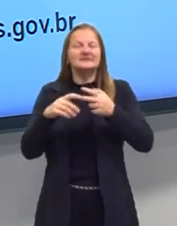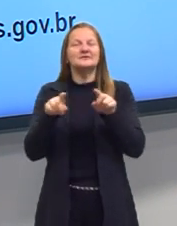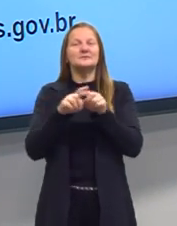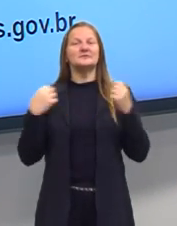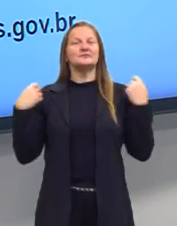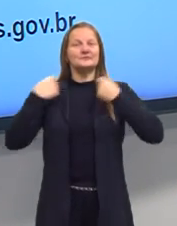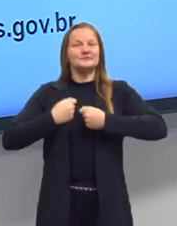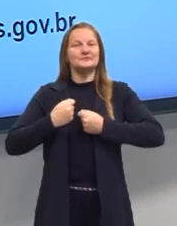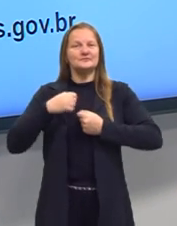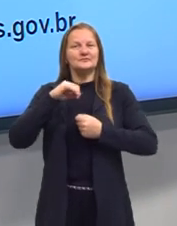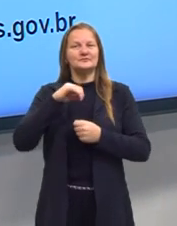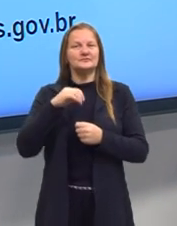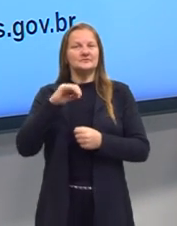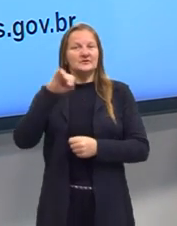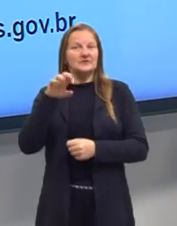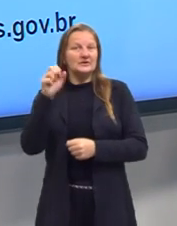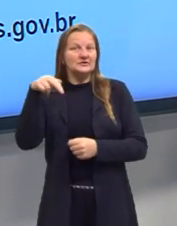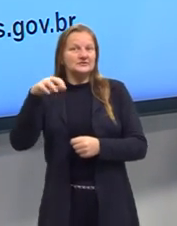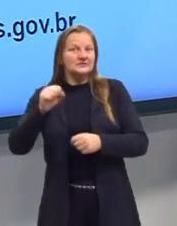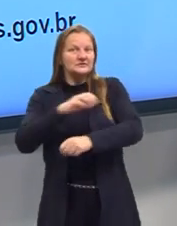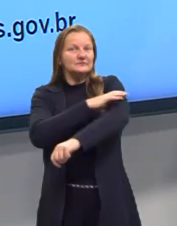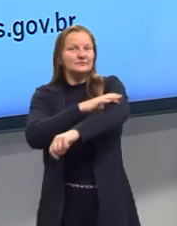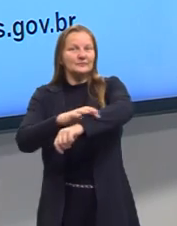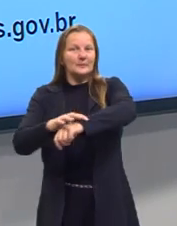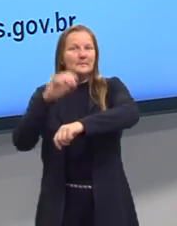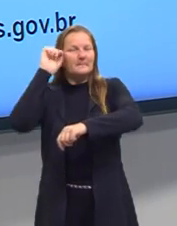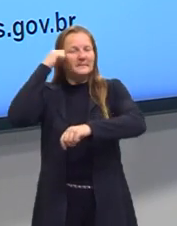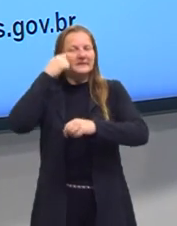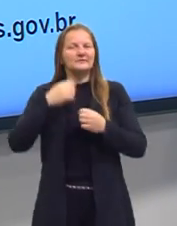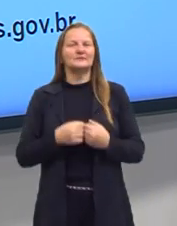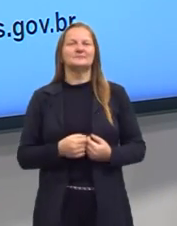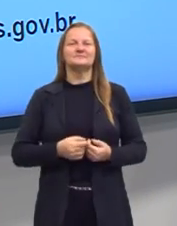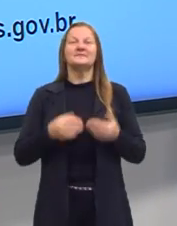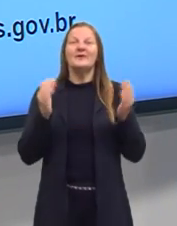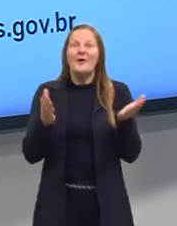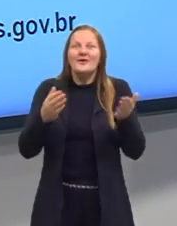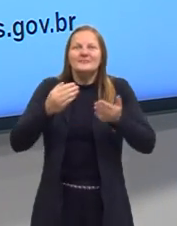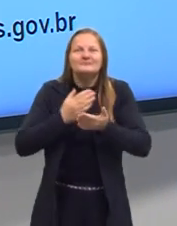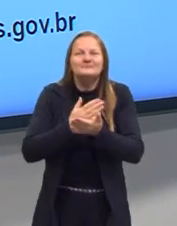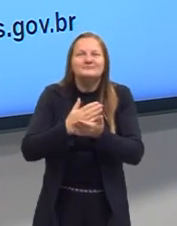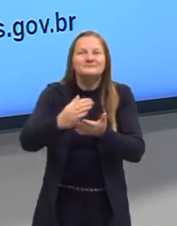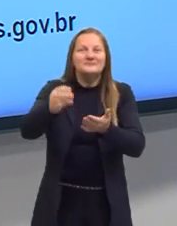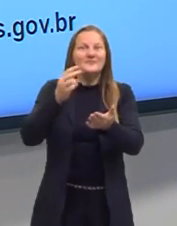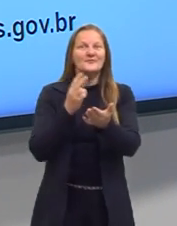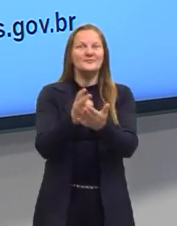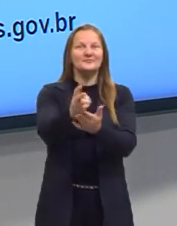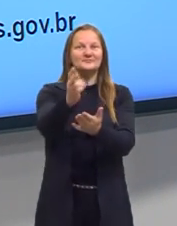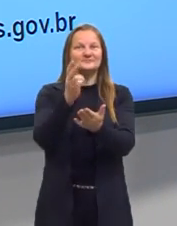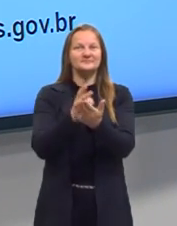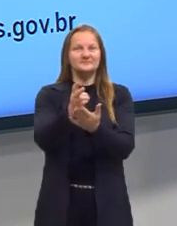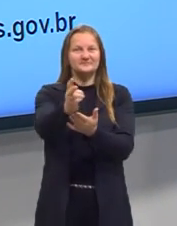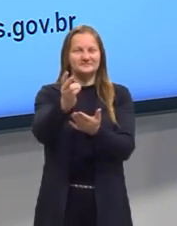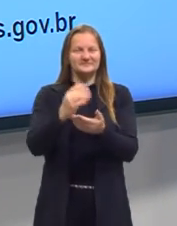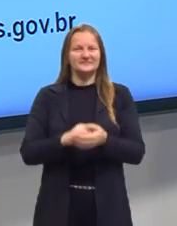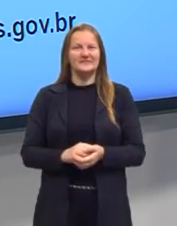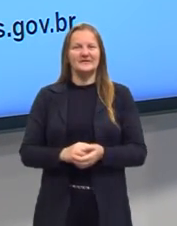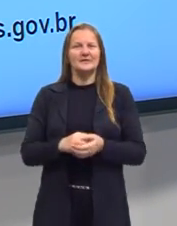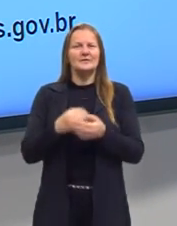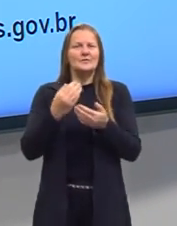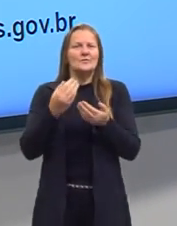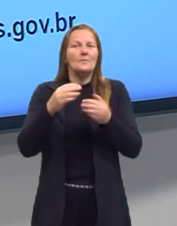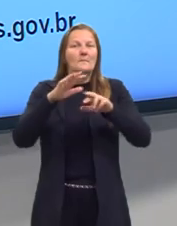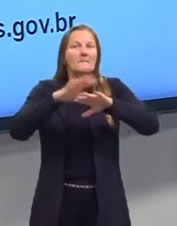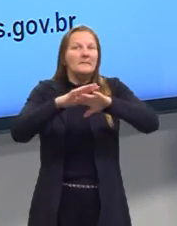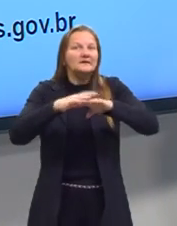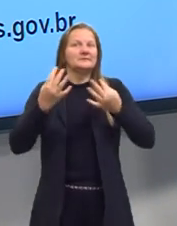jaqueta jeans com as mangas pretas em moletom. Então vamos dar continuidade nos nossos estudos da área da